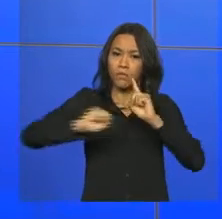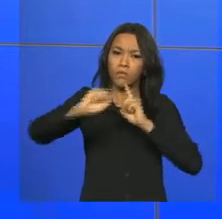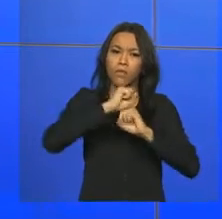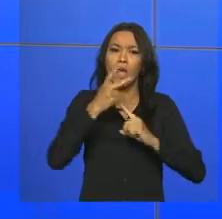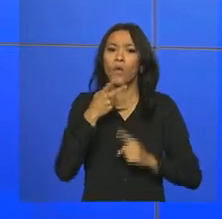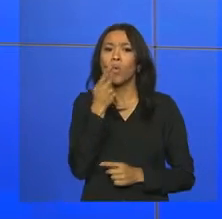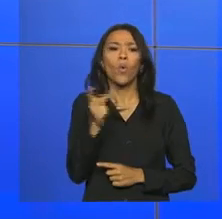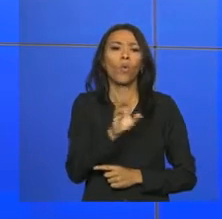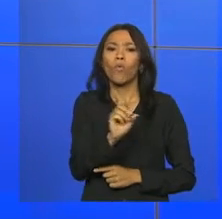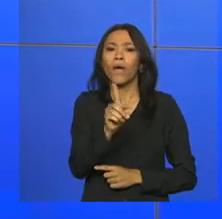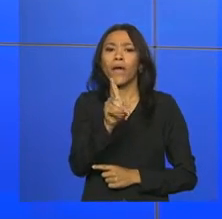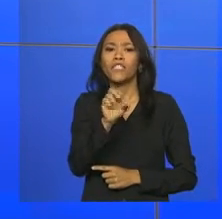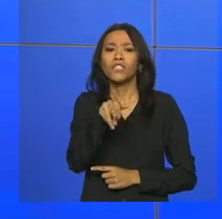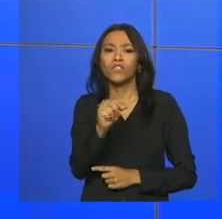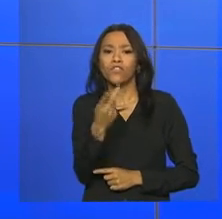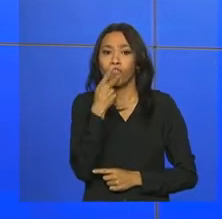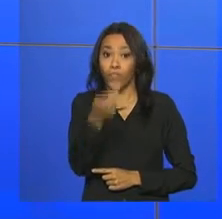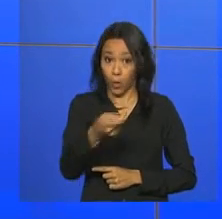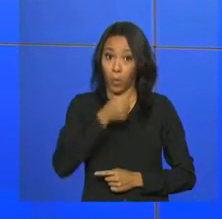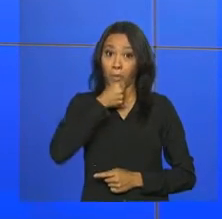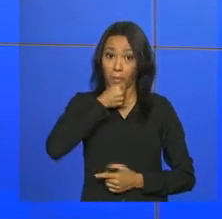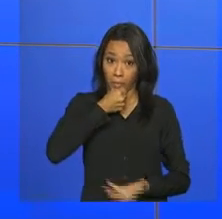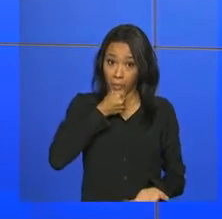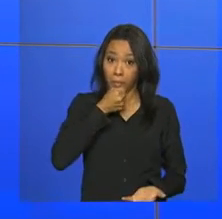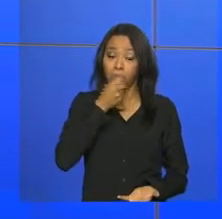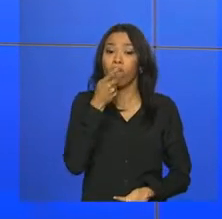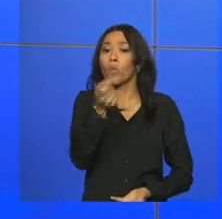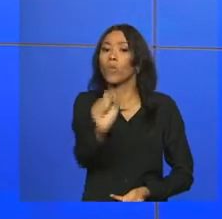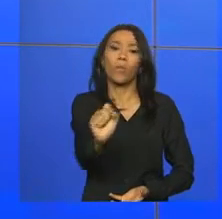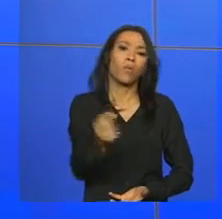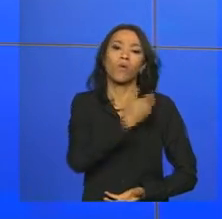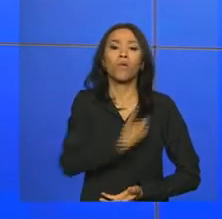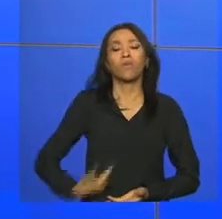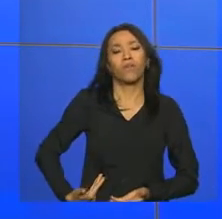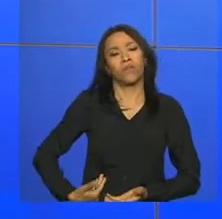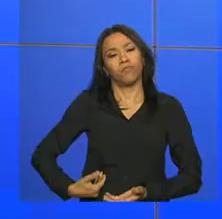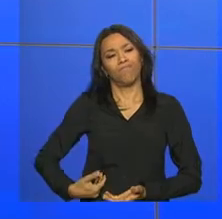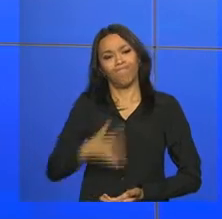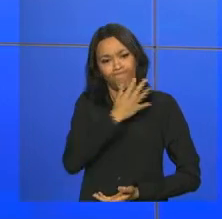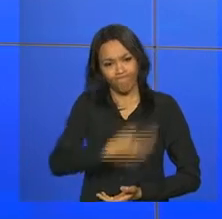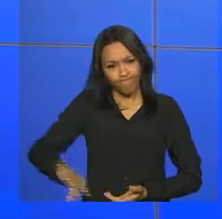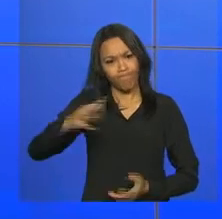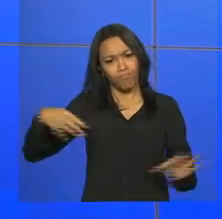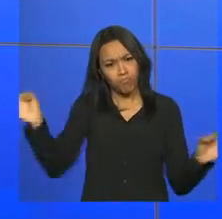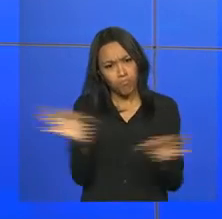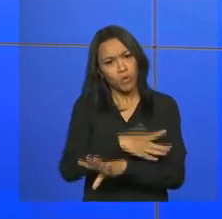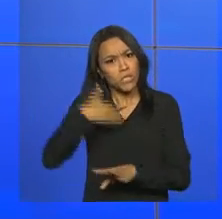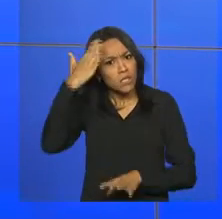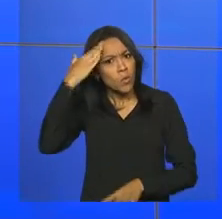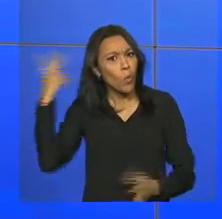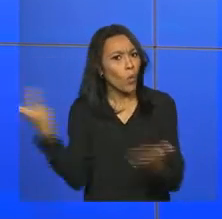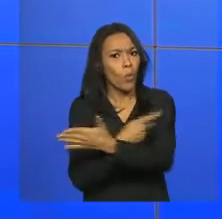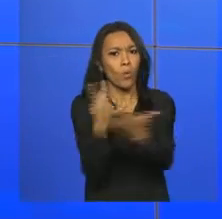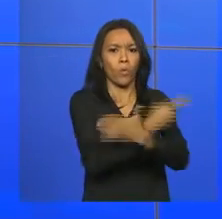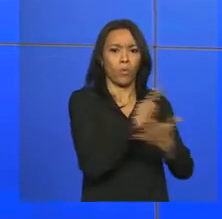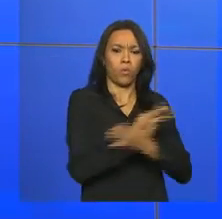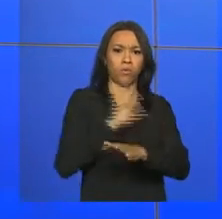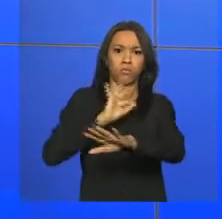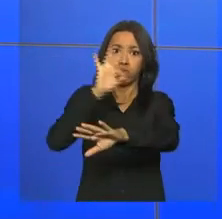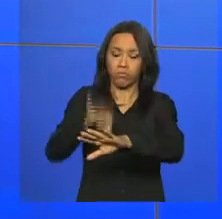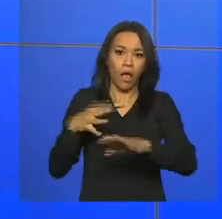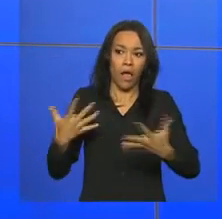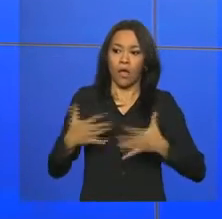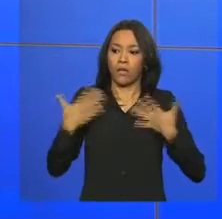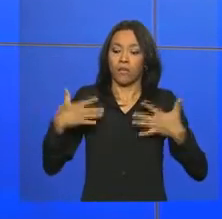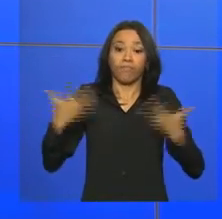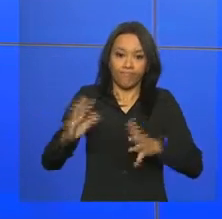exclusividade à TVNBR. Ele afirmou que o governo federal agiu prontamente tão logo soube da epidemia de Zika e espera que